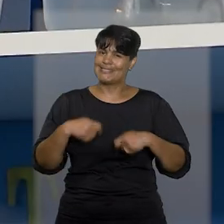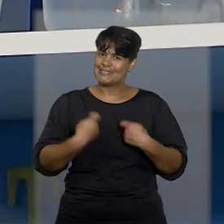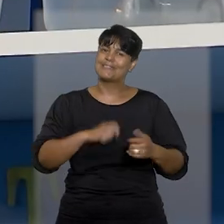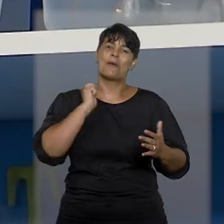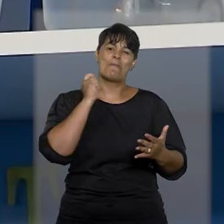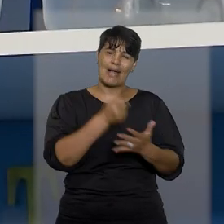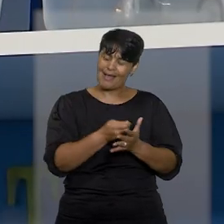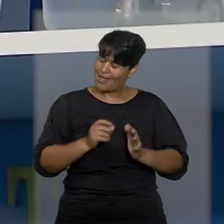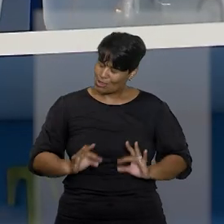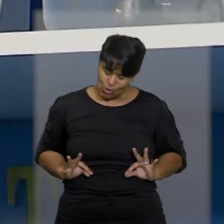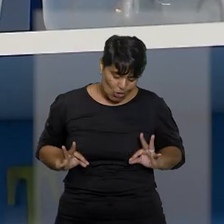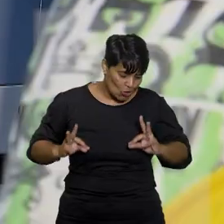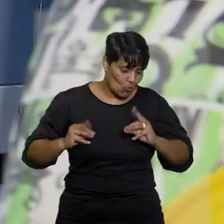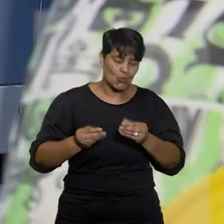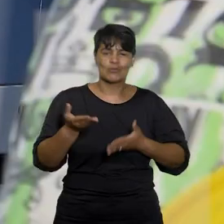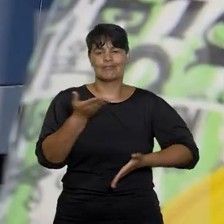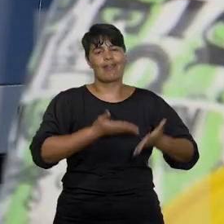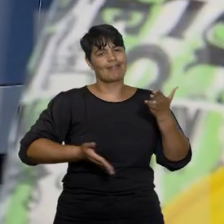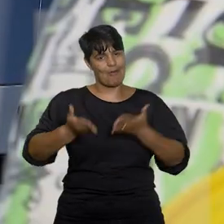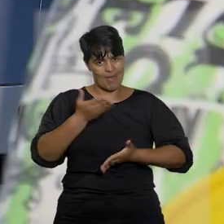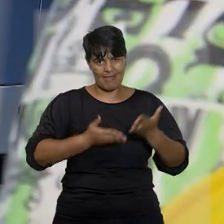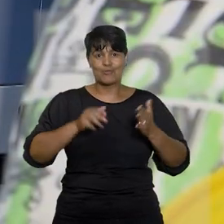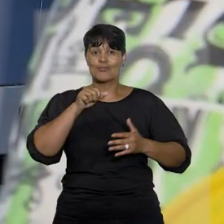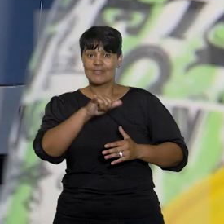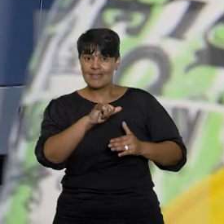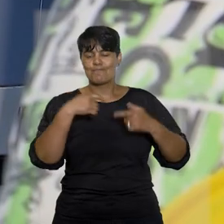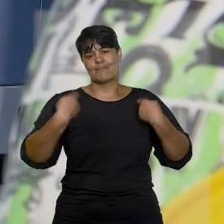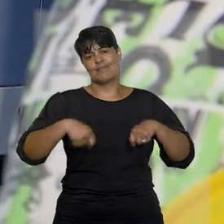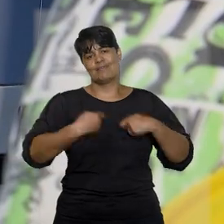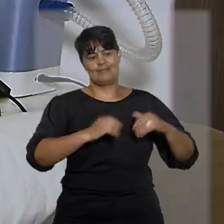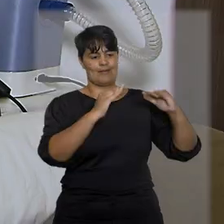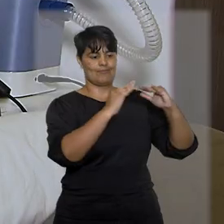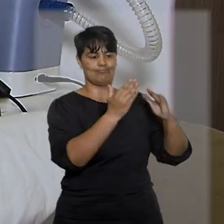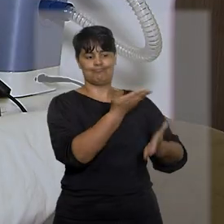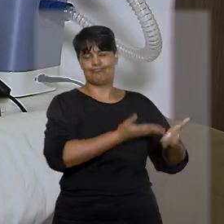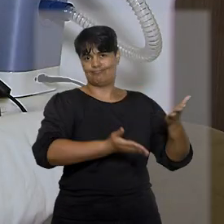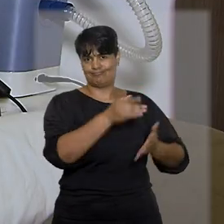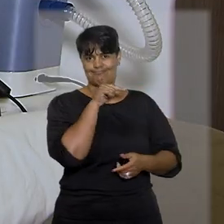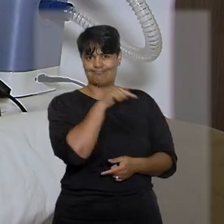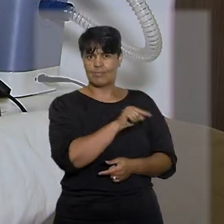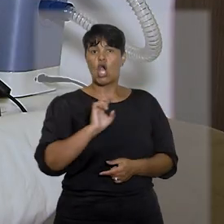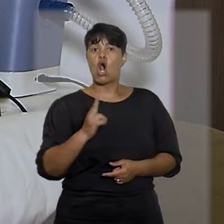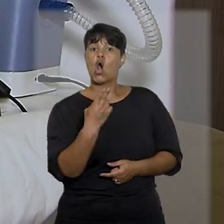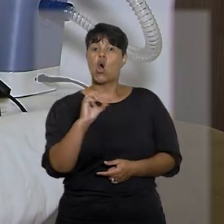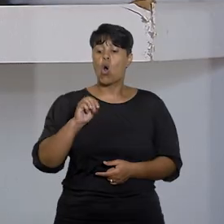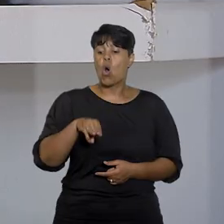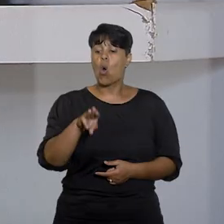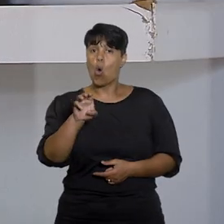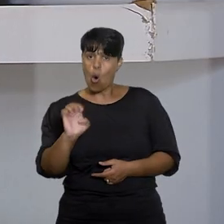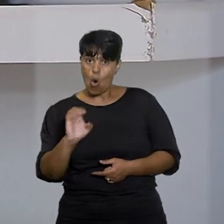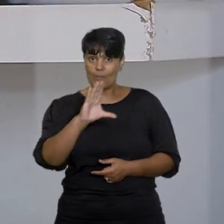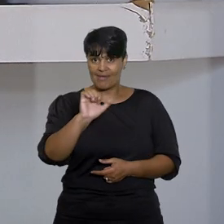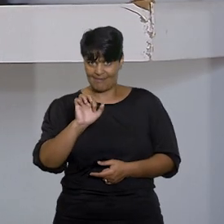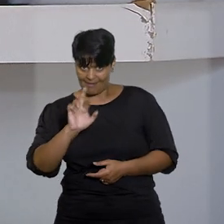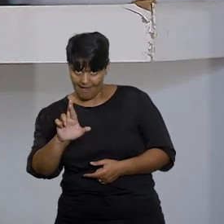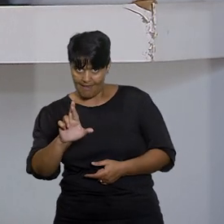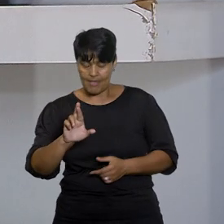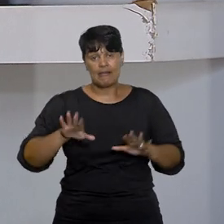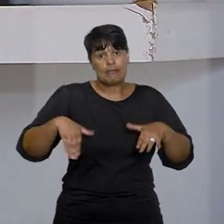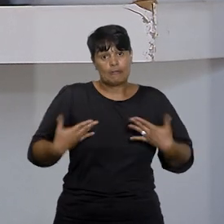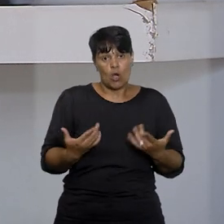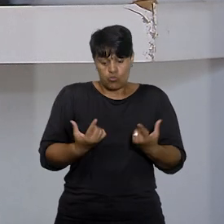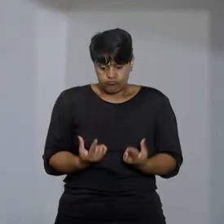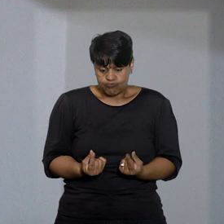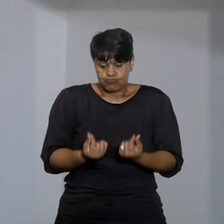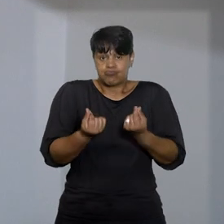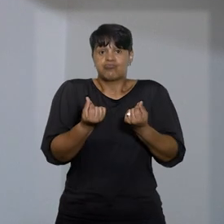insumos indispensáveis para o tratamento na modalidade home care, conforme a prescrição médica, sendo o valor do atendimento